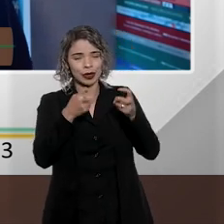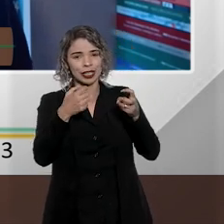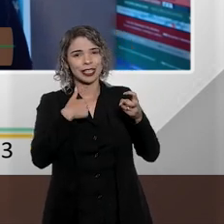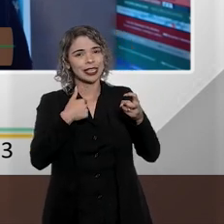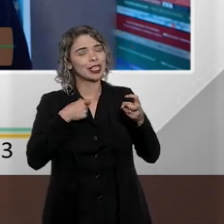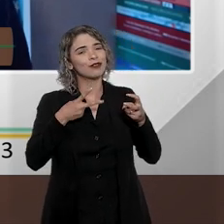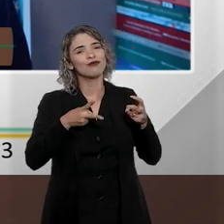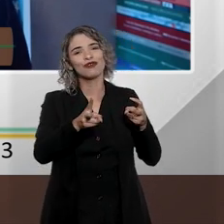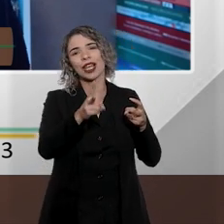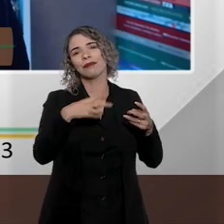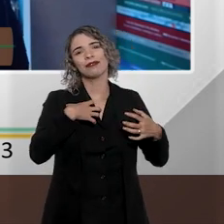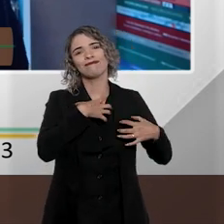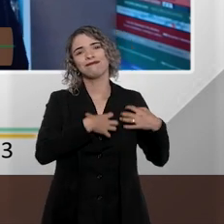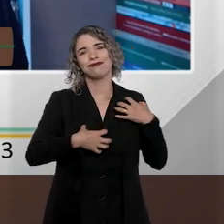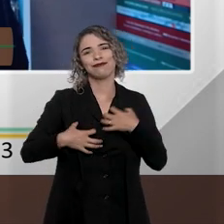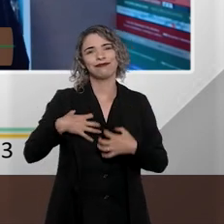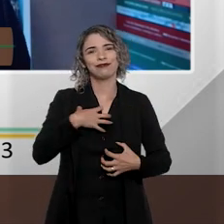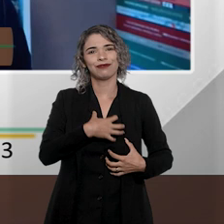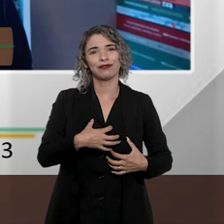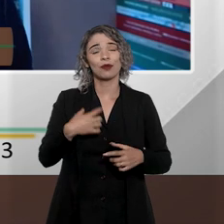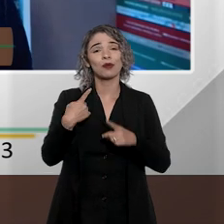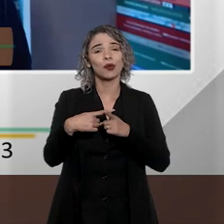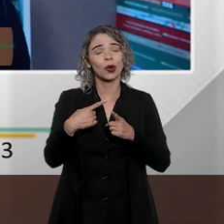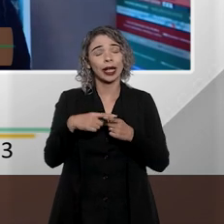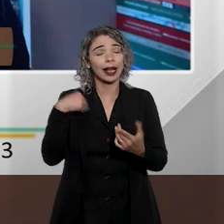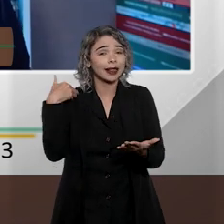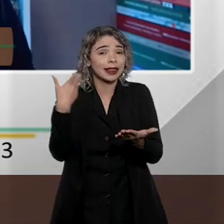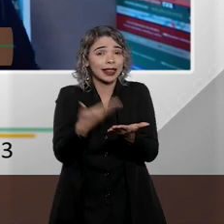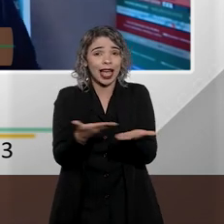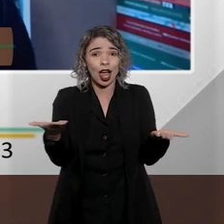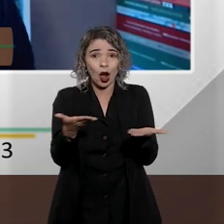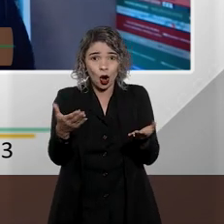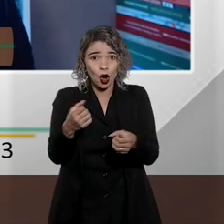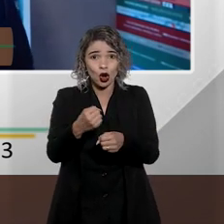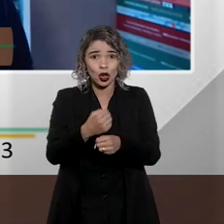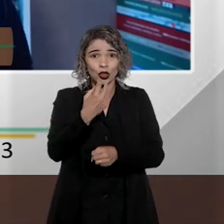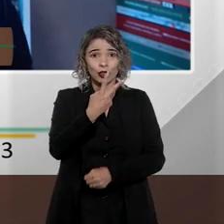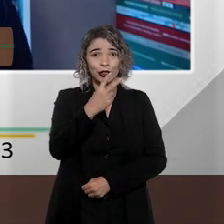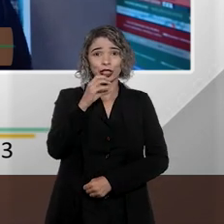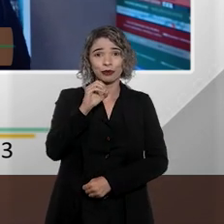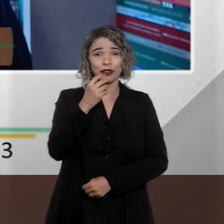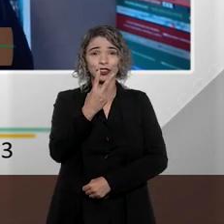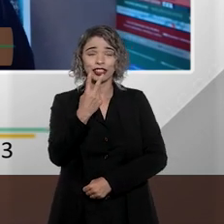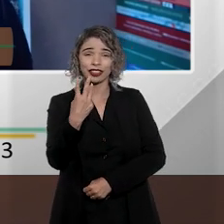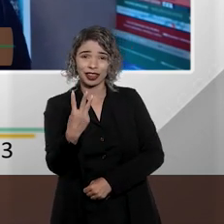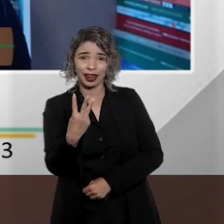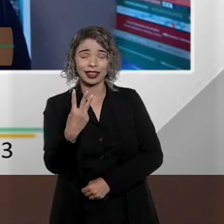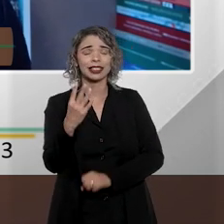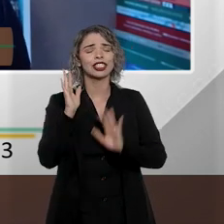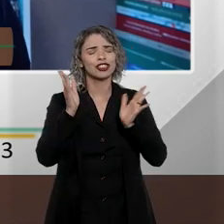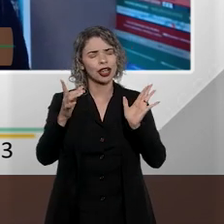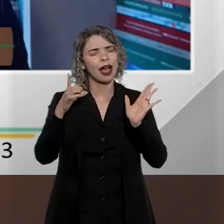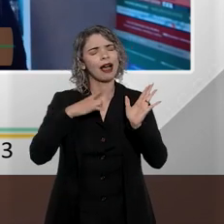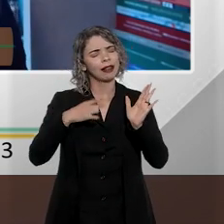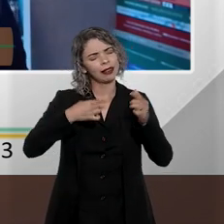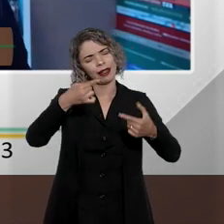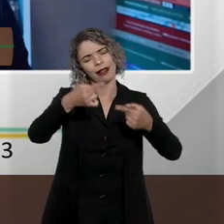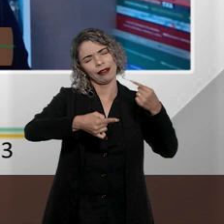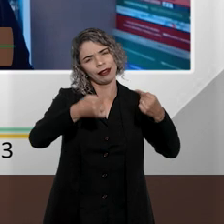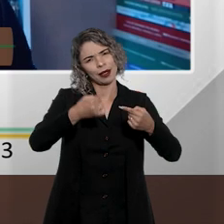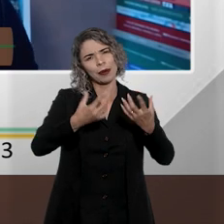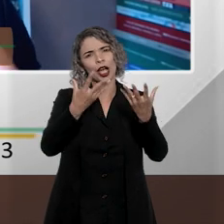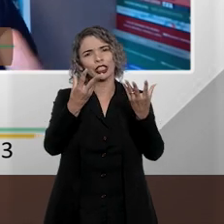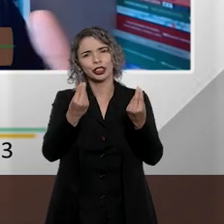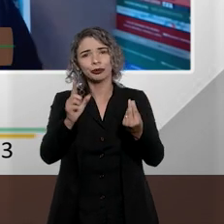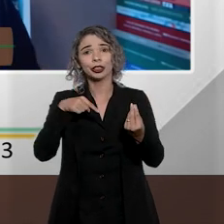me frustro o tempo todo com o fato de que, ainda hoje, no ano de 2023, apesar de todo esse intenso debate,